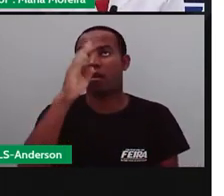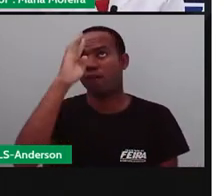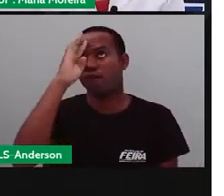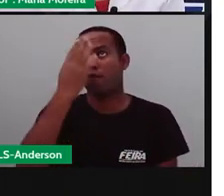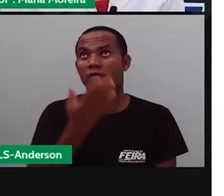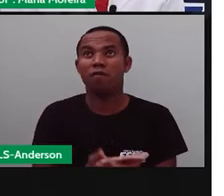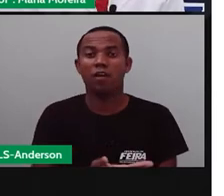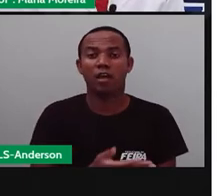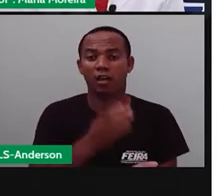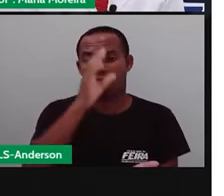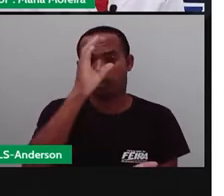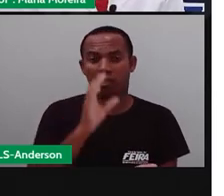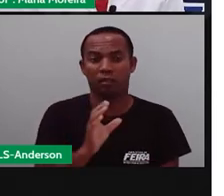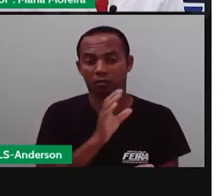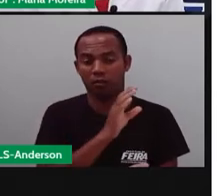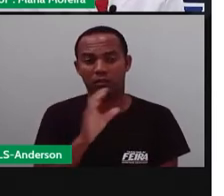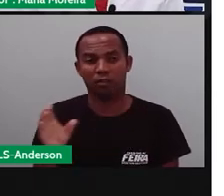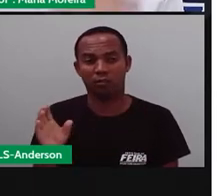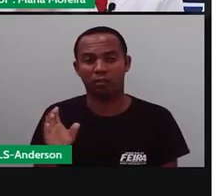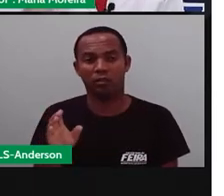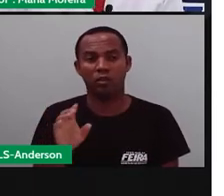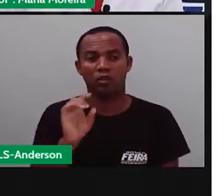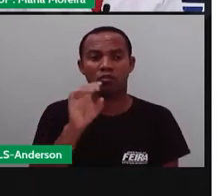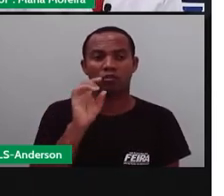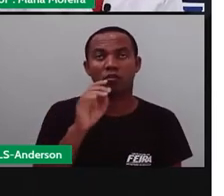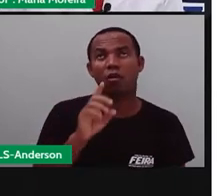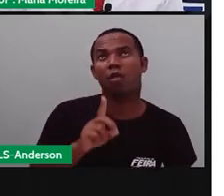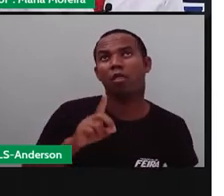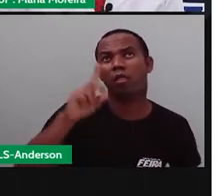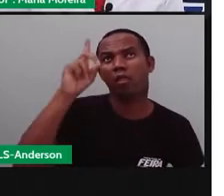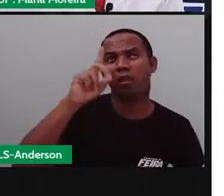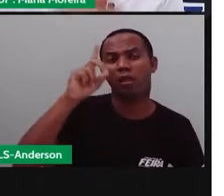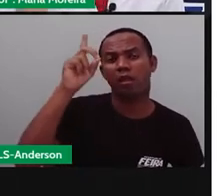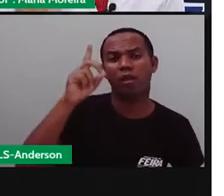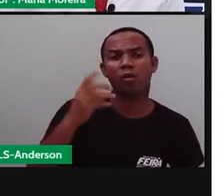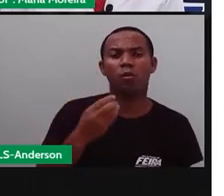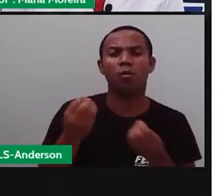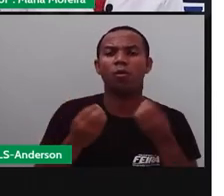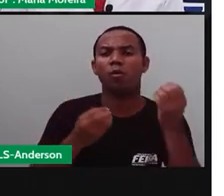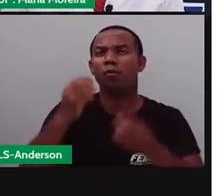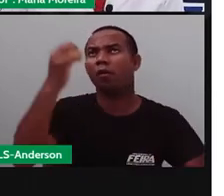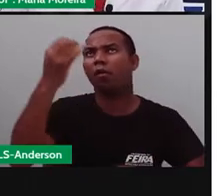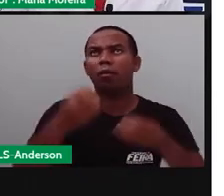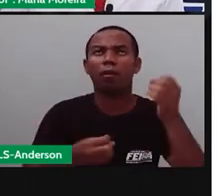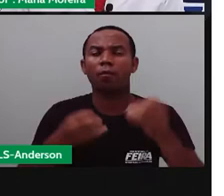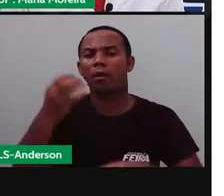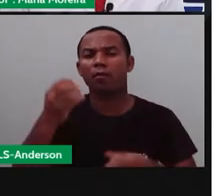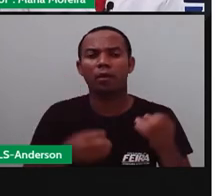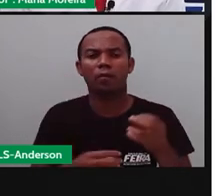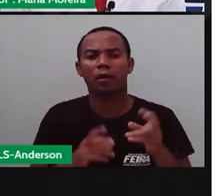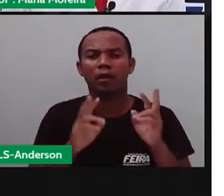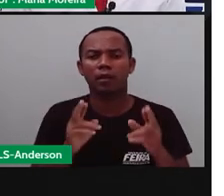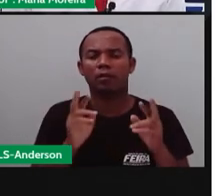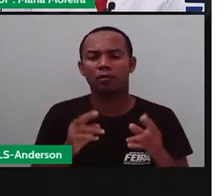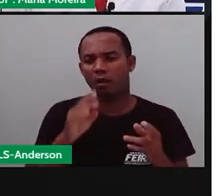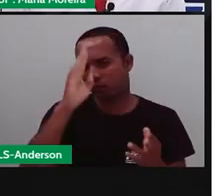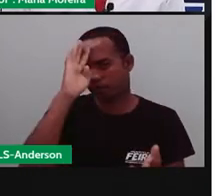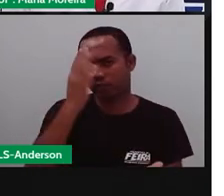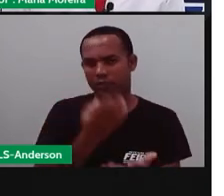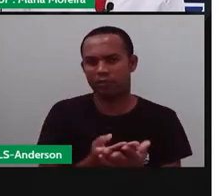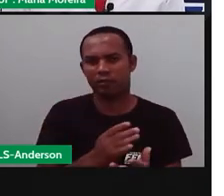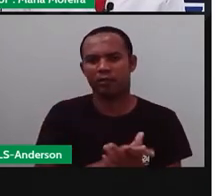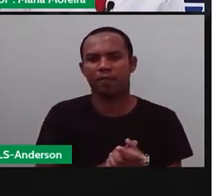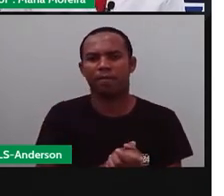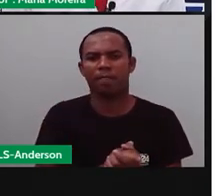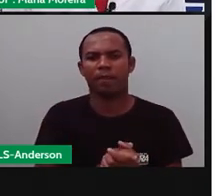catolicismo, né? Eles começassem a acreditar no nosso Deus, né? Da forma como a gente acredita. E a fogueira,